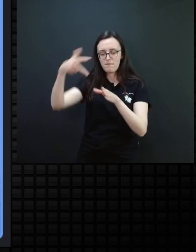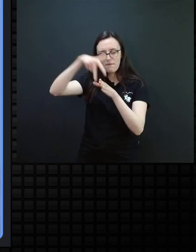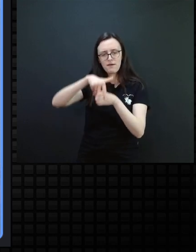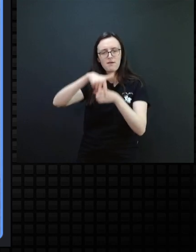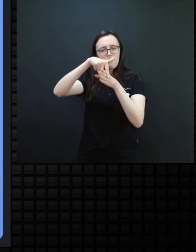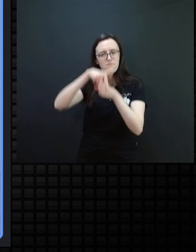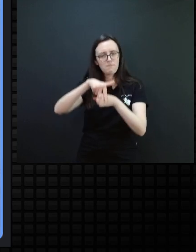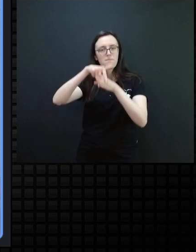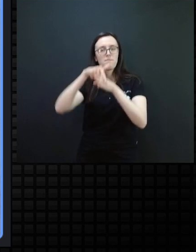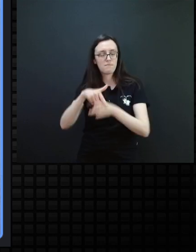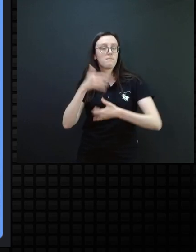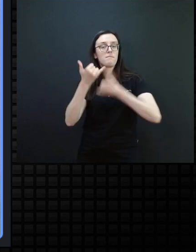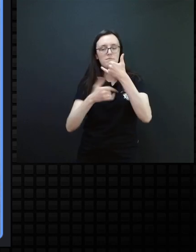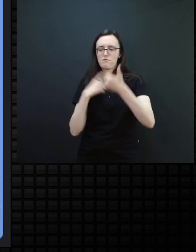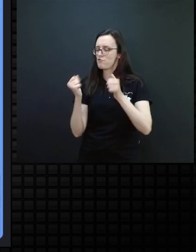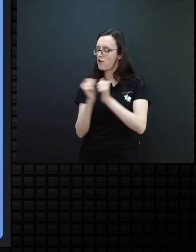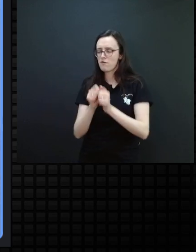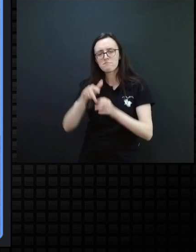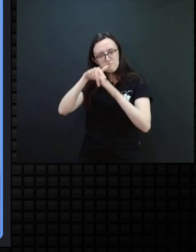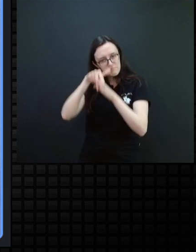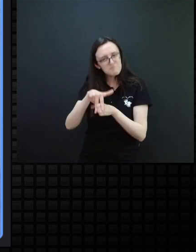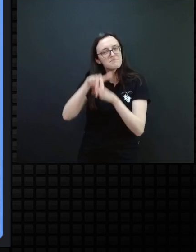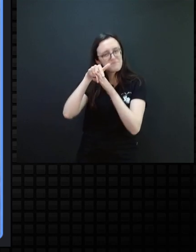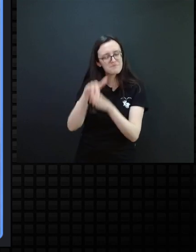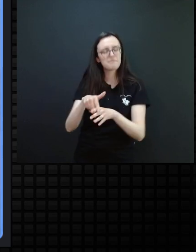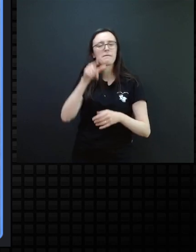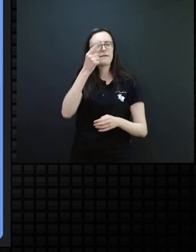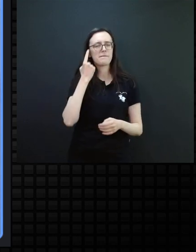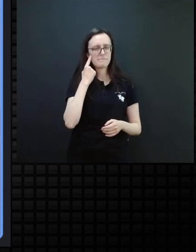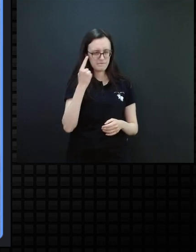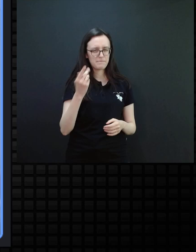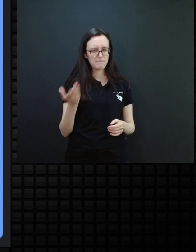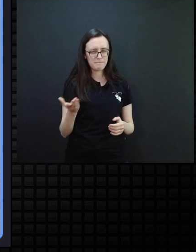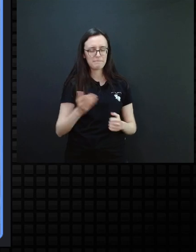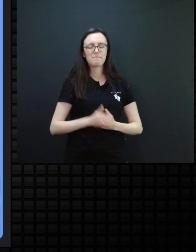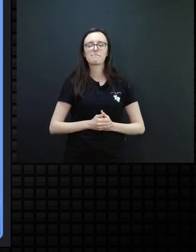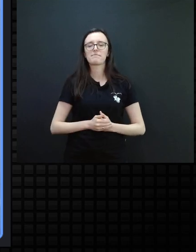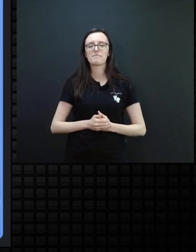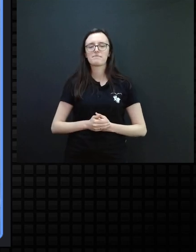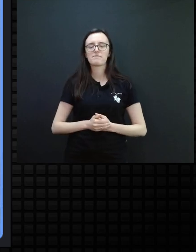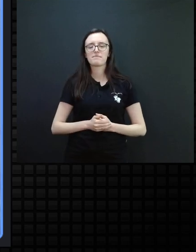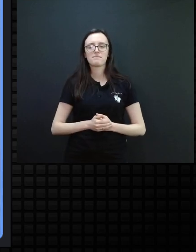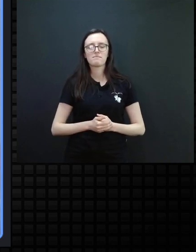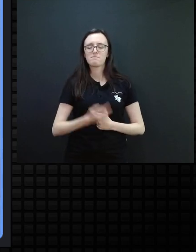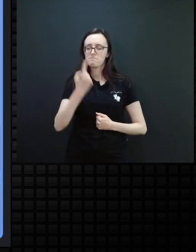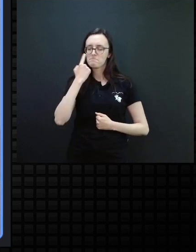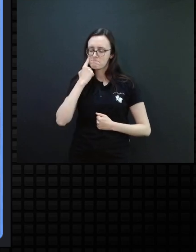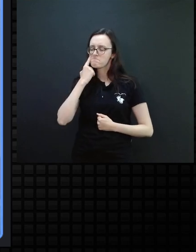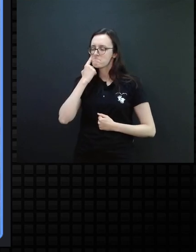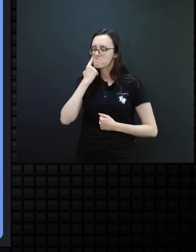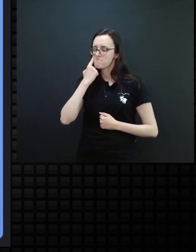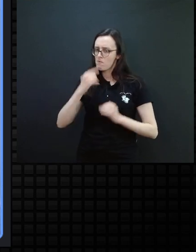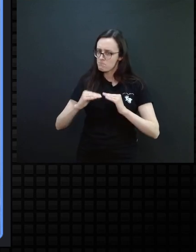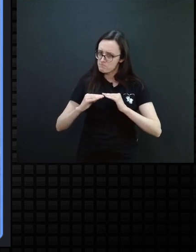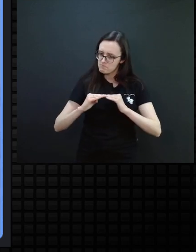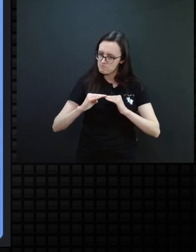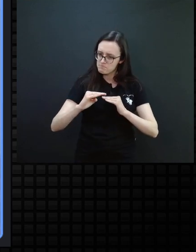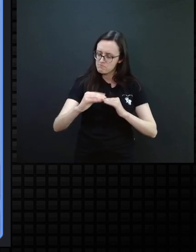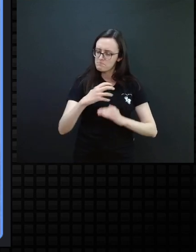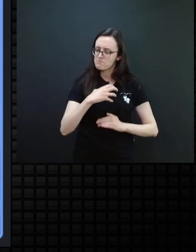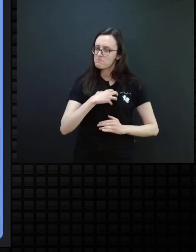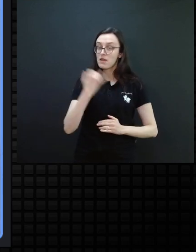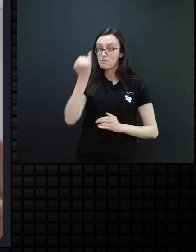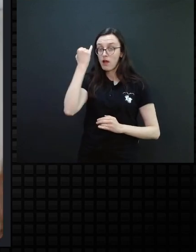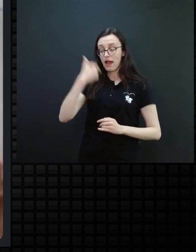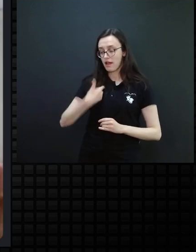com a criança, como se estivesse se alopando. E olha só, a resiliência, né, a presença de espírito do